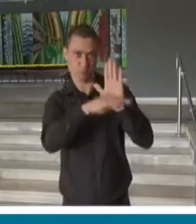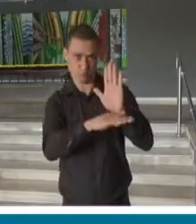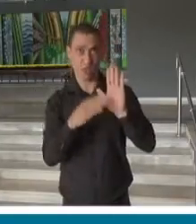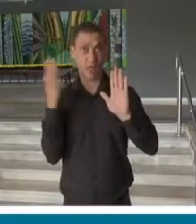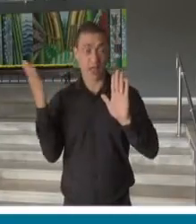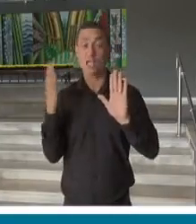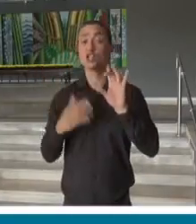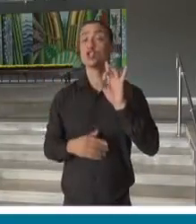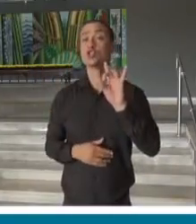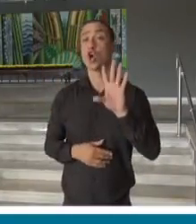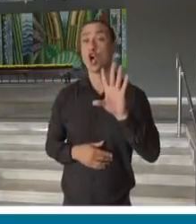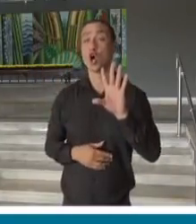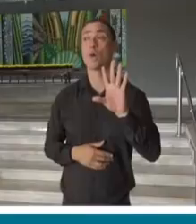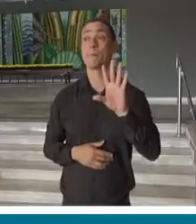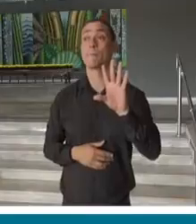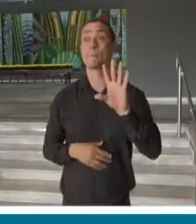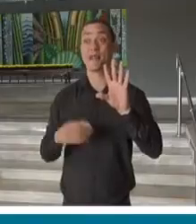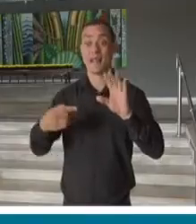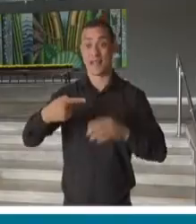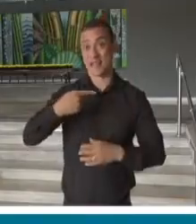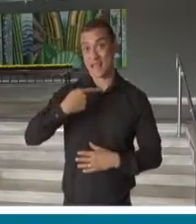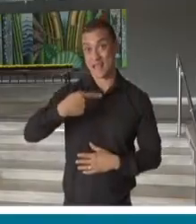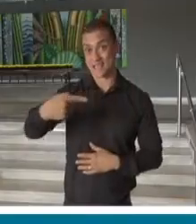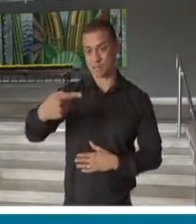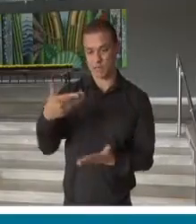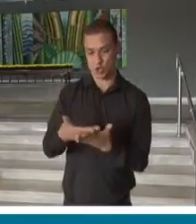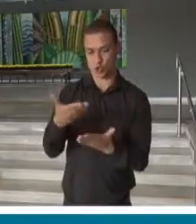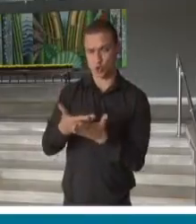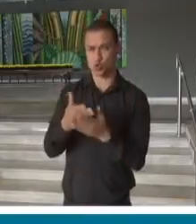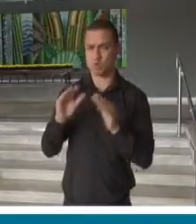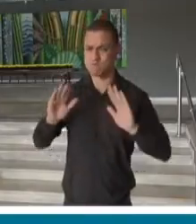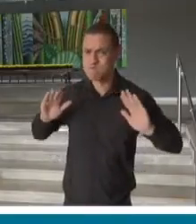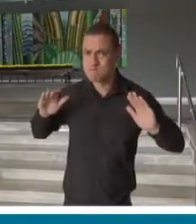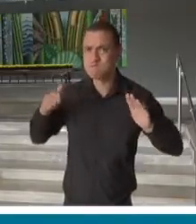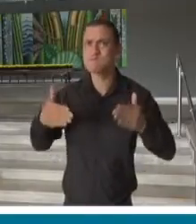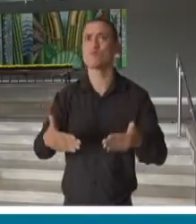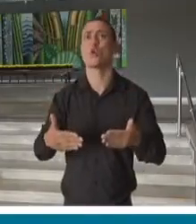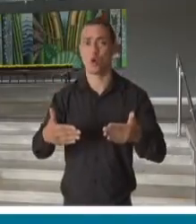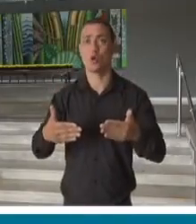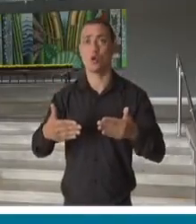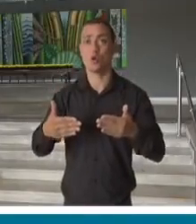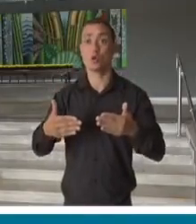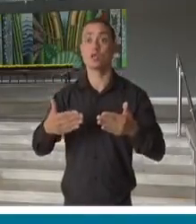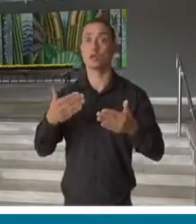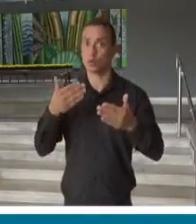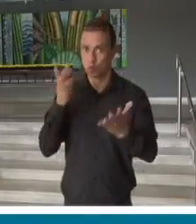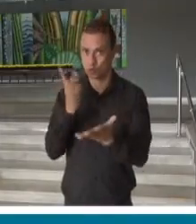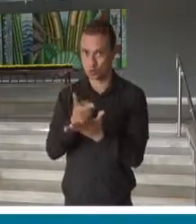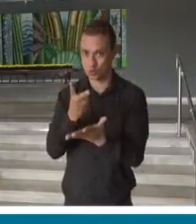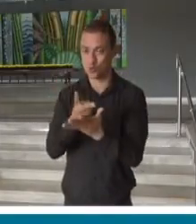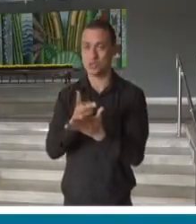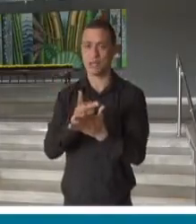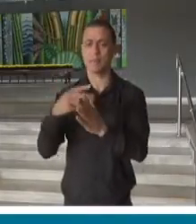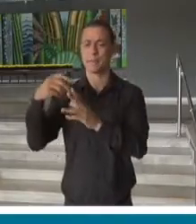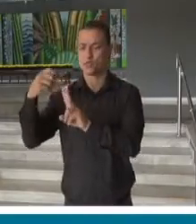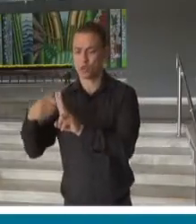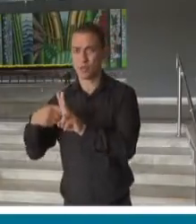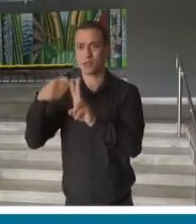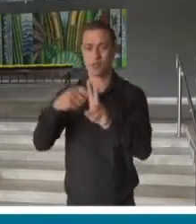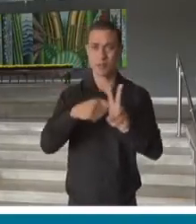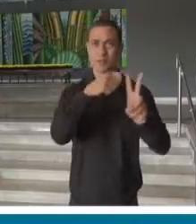só salientar, que as semanas de estudos intensivos, que a gente continua fazendo, a cada bimestre,